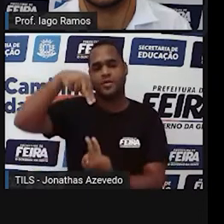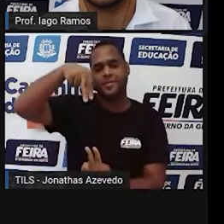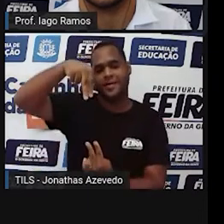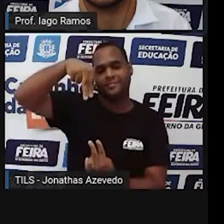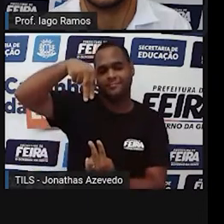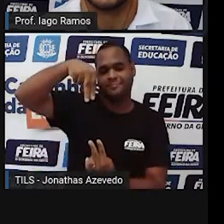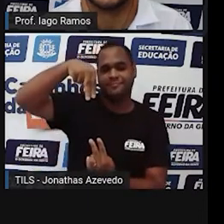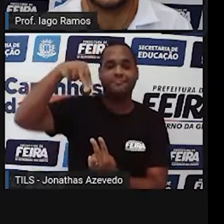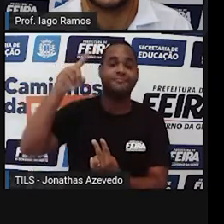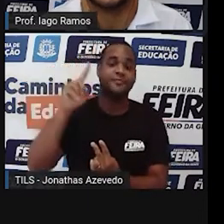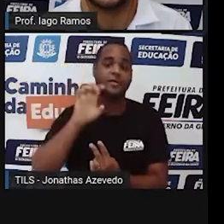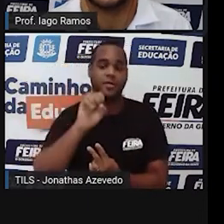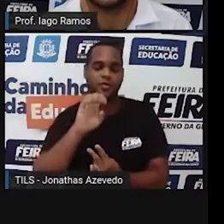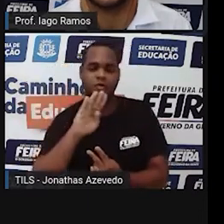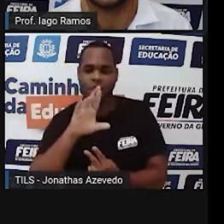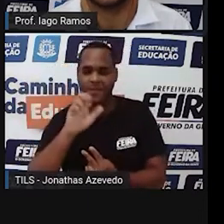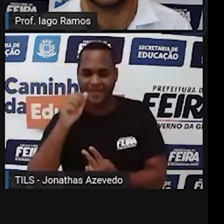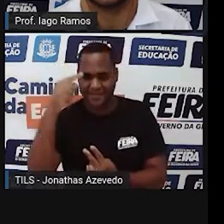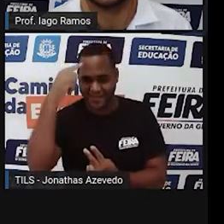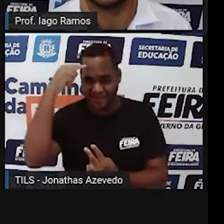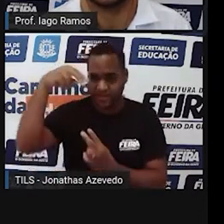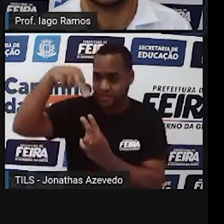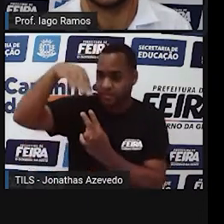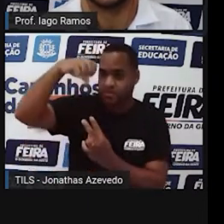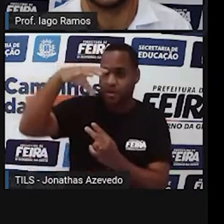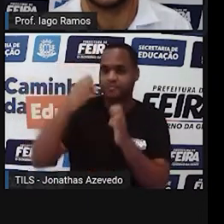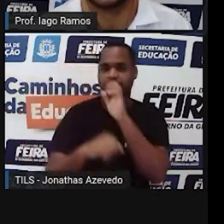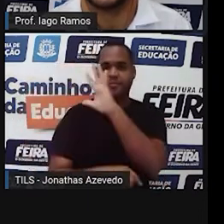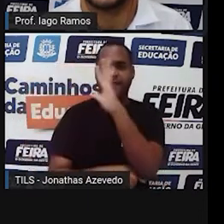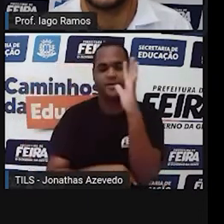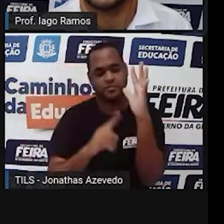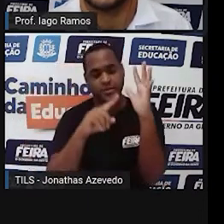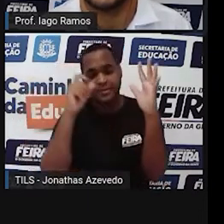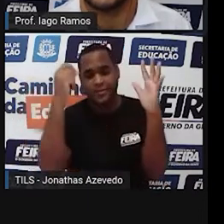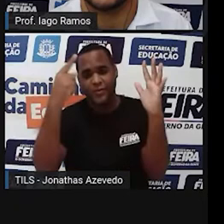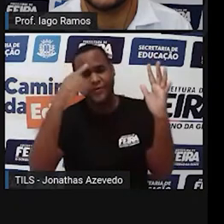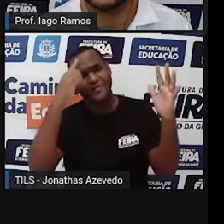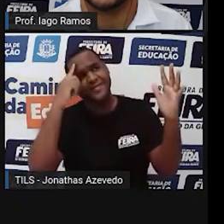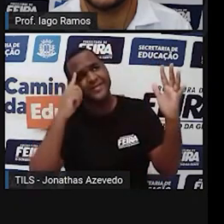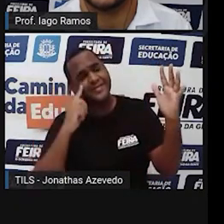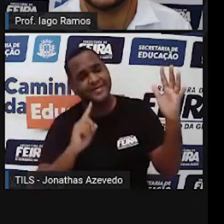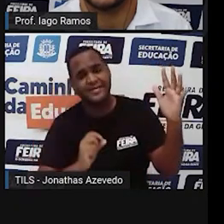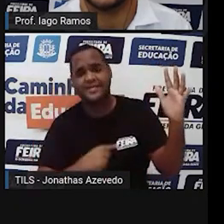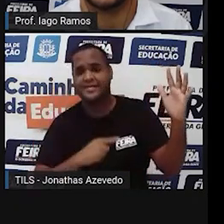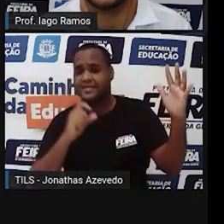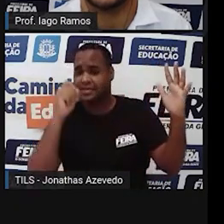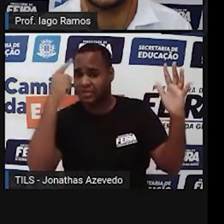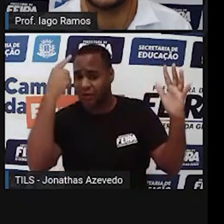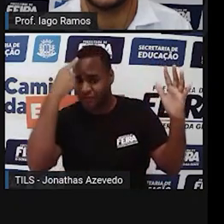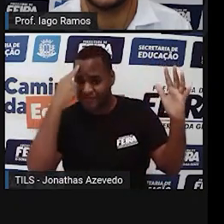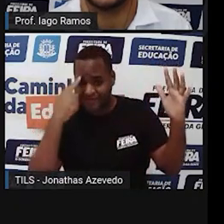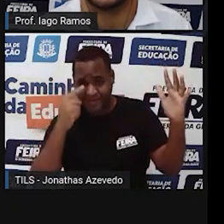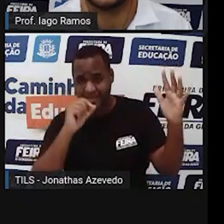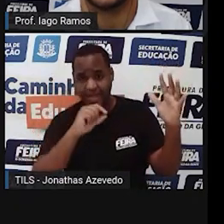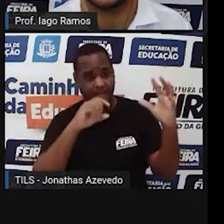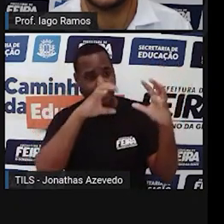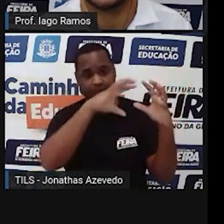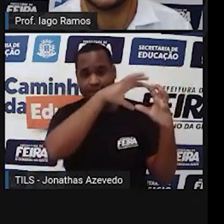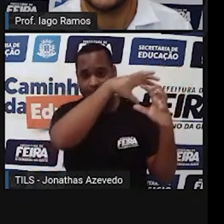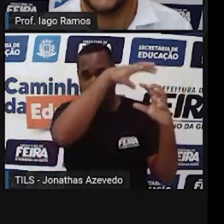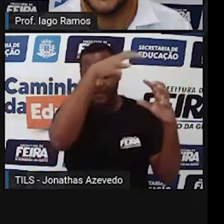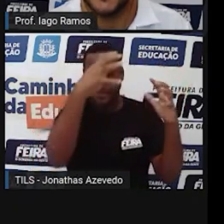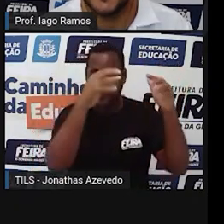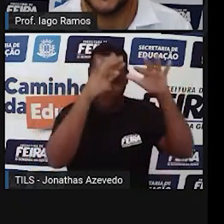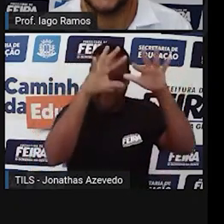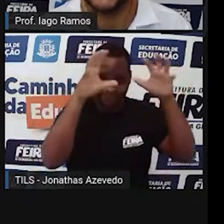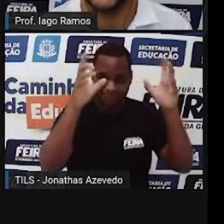está muito ensolarado e ficamos debaixo de uma árvore para nos protegermos da luz solar? Então, essa região abaixo